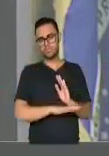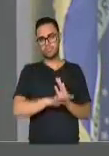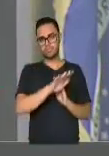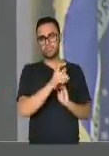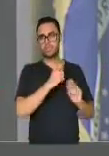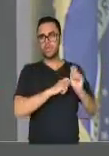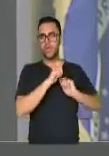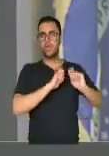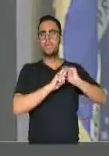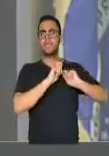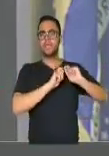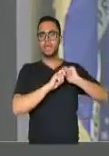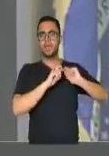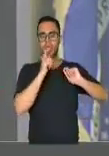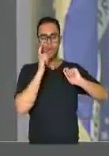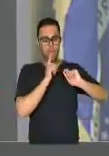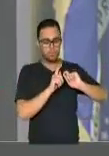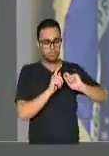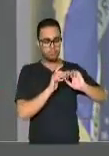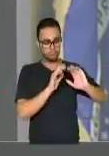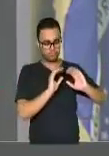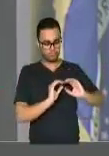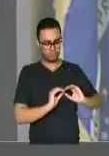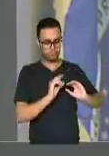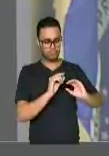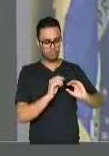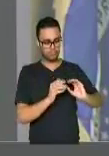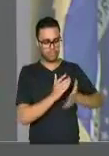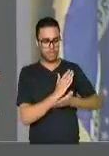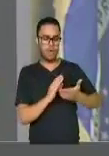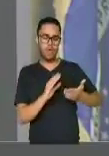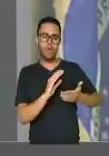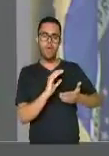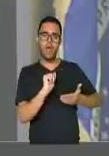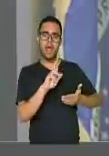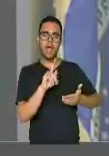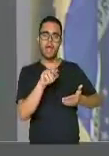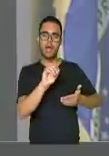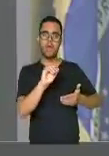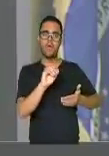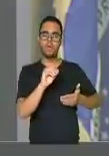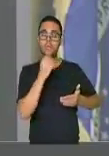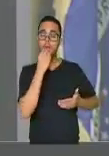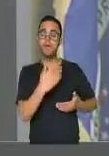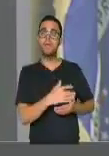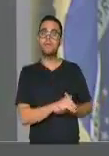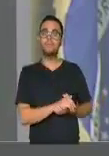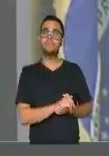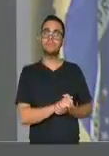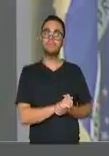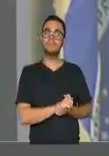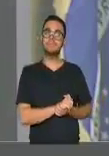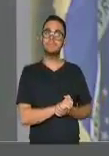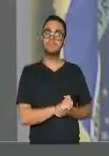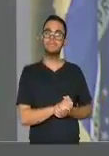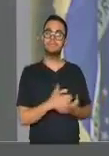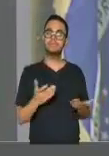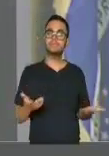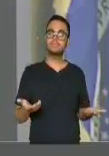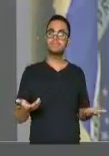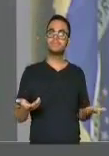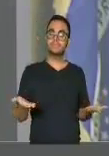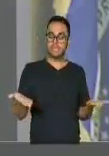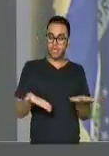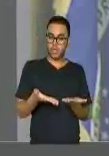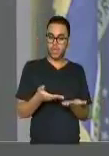de cortar na carne, em especial, os cargos em comissões, é positivo. Nós temos, essa semana,